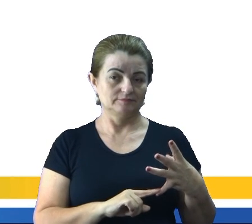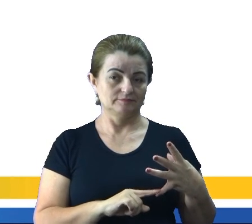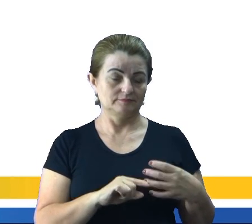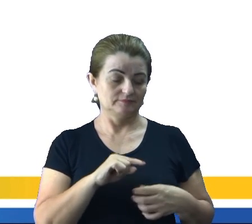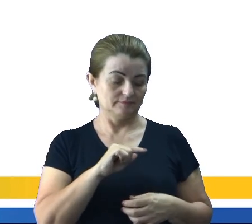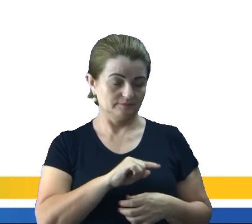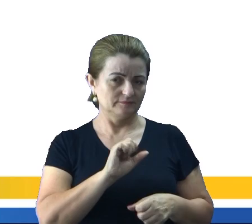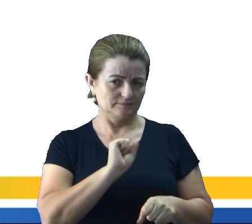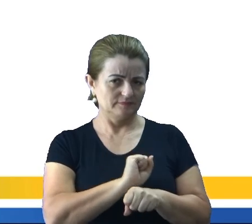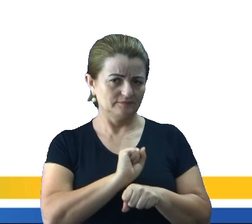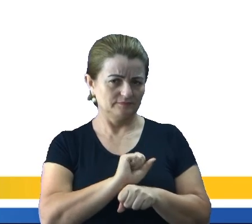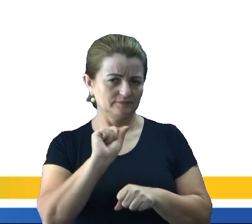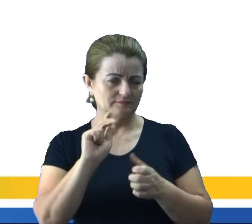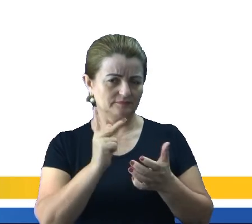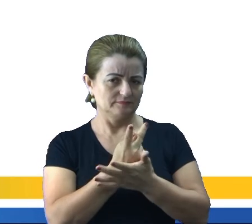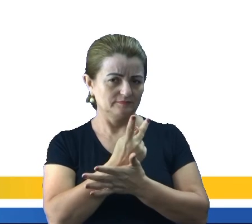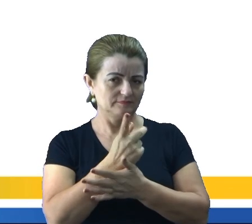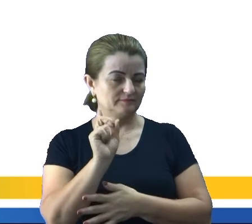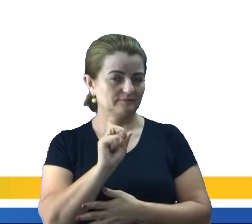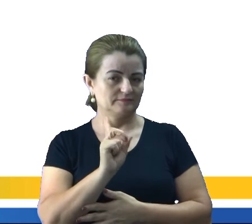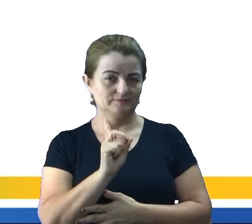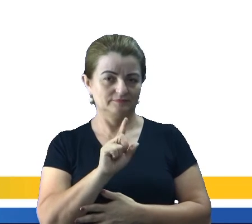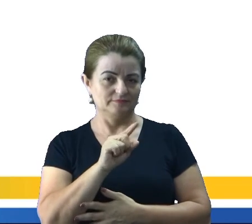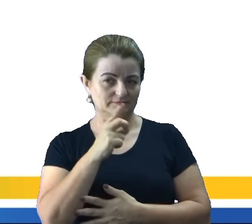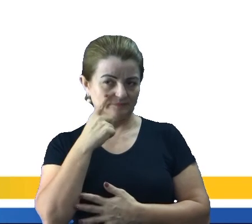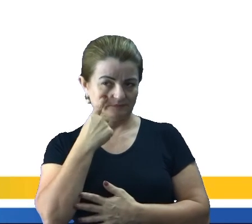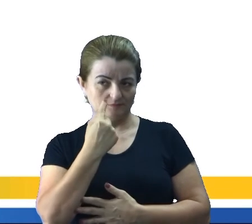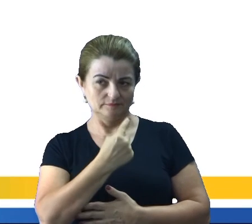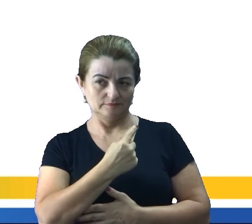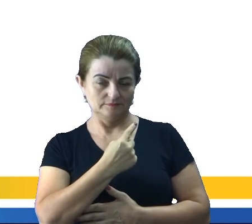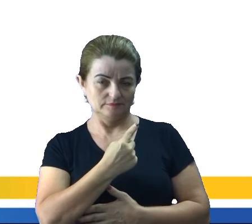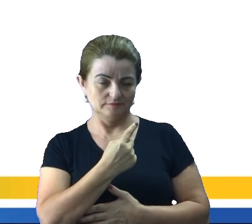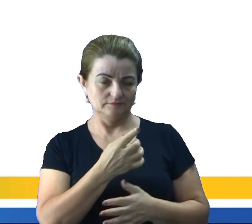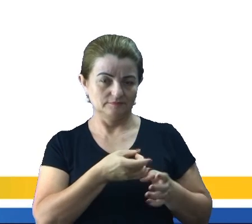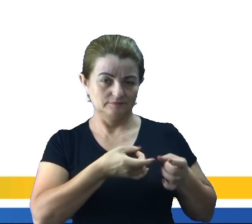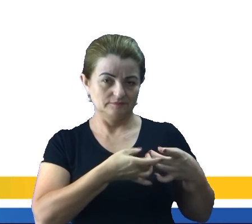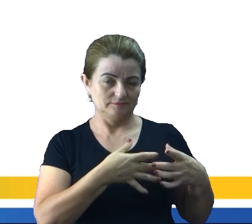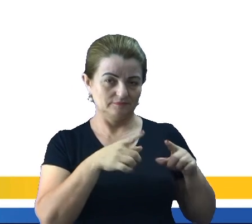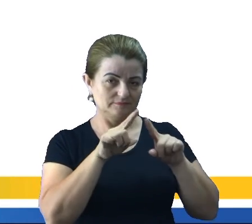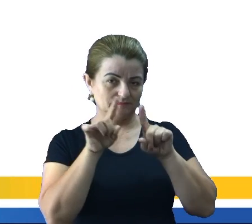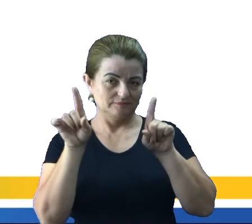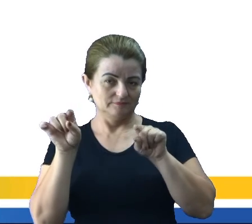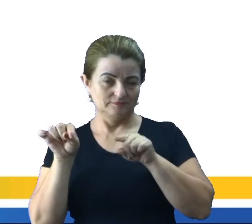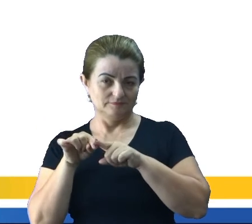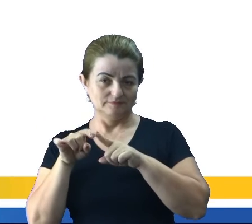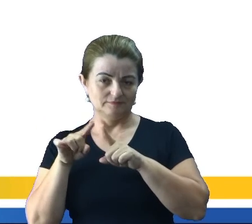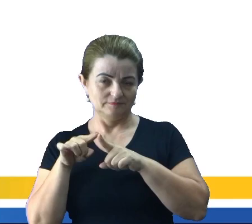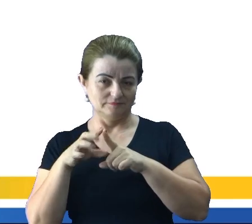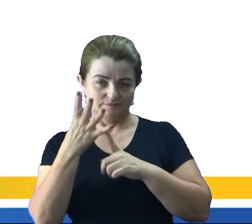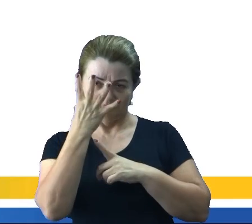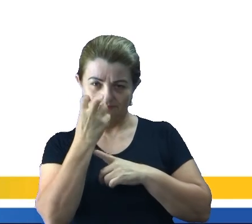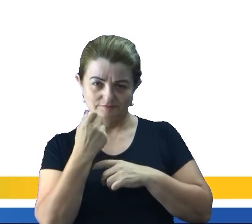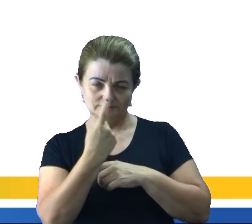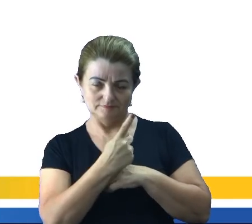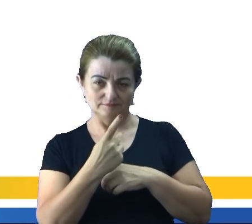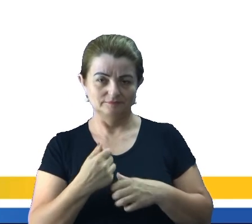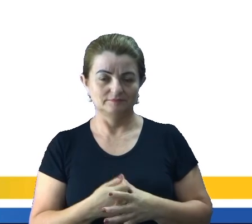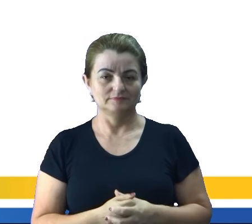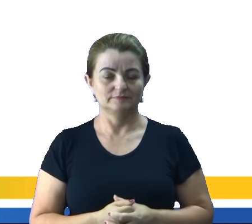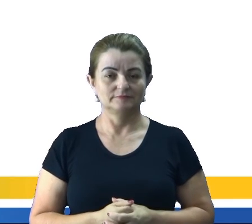esperar Para ver o que vai acontecer? Não Vocês veem ali No último quadrinho Que ela já está ali Levantando com bastante raiva dele Né?